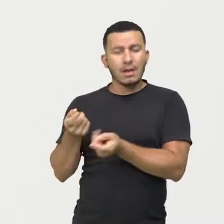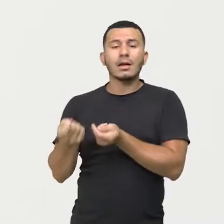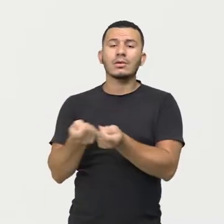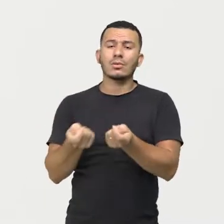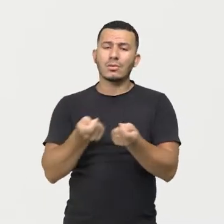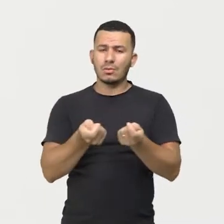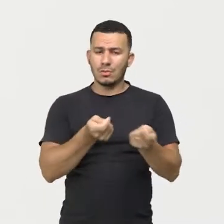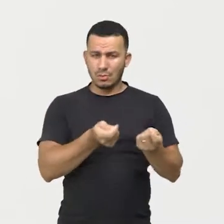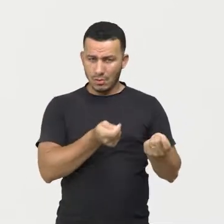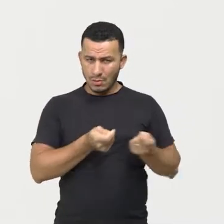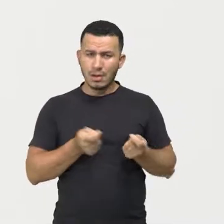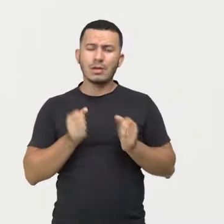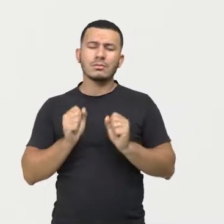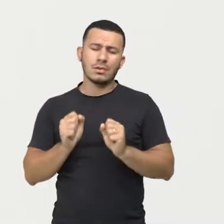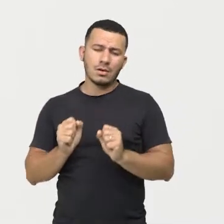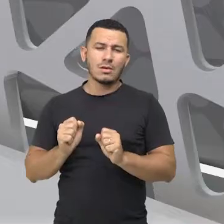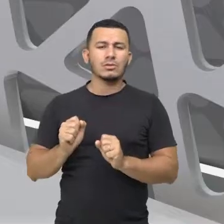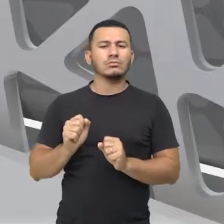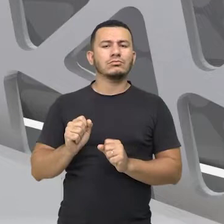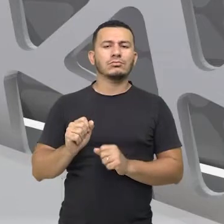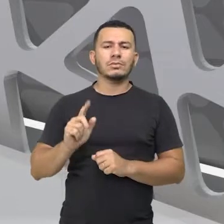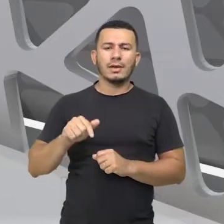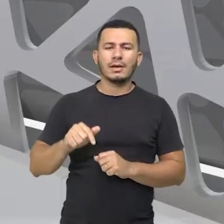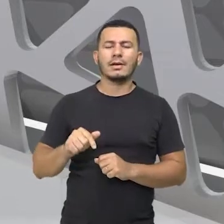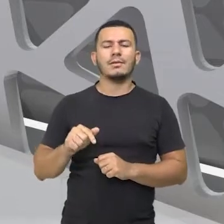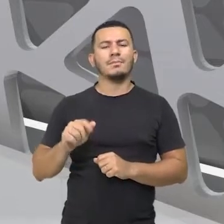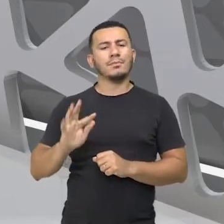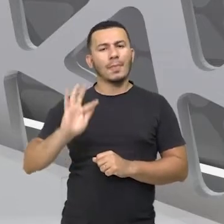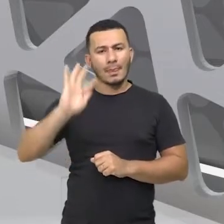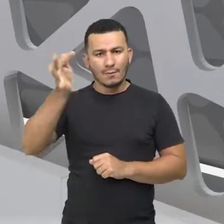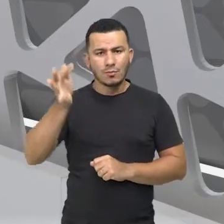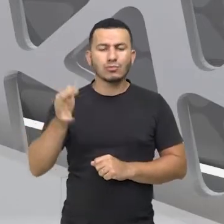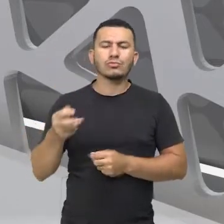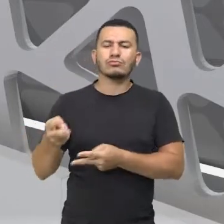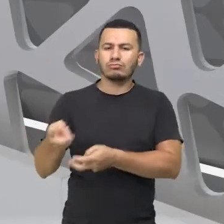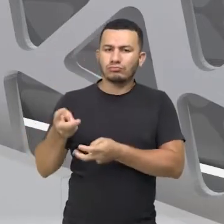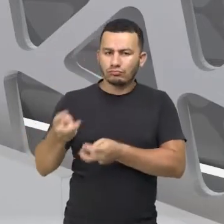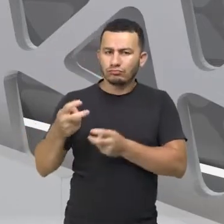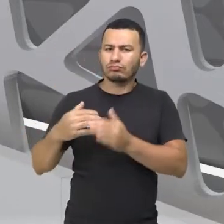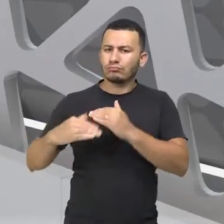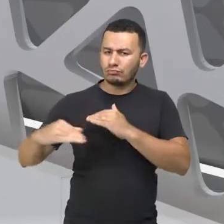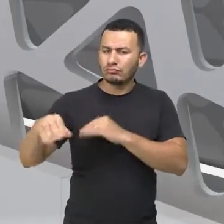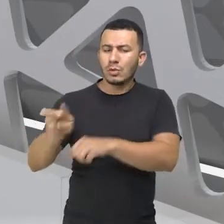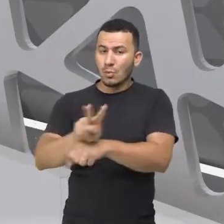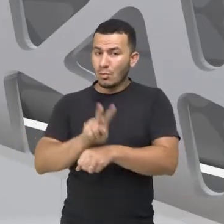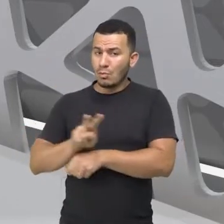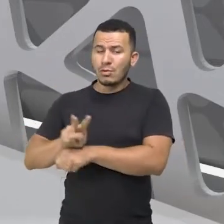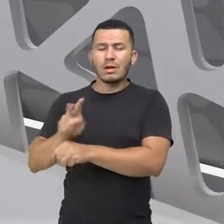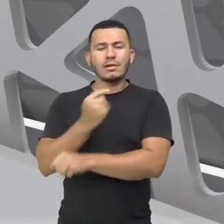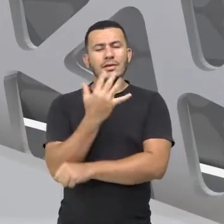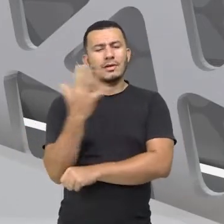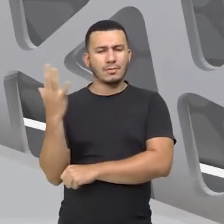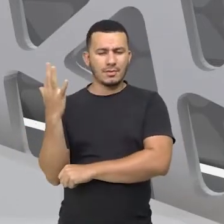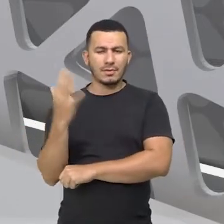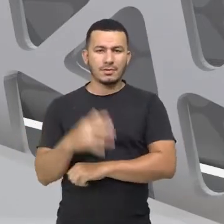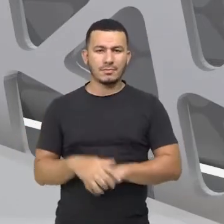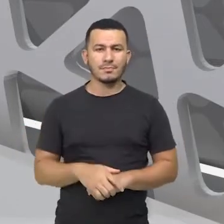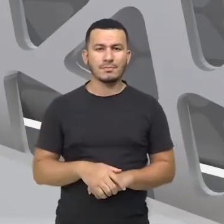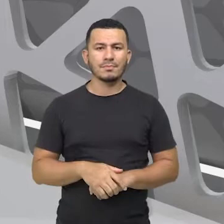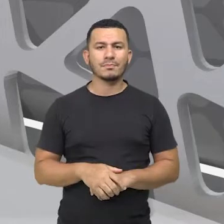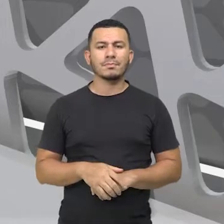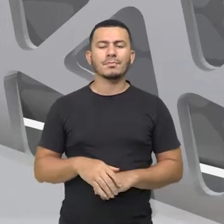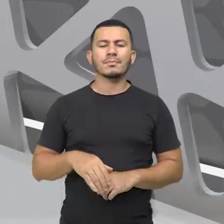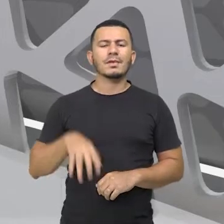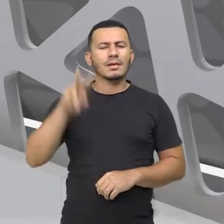forma na qual ele possa ainda ser explorado, mas preservando a natureza. Vai ser muito